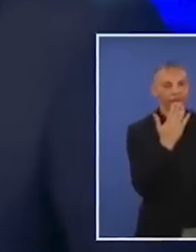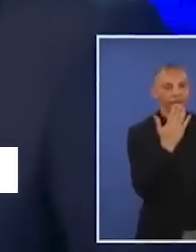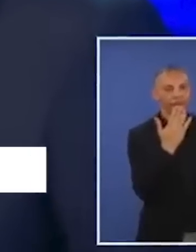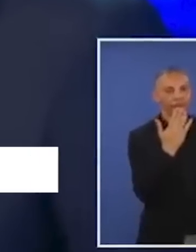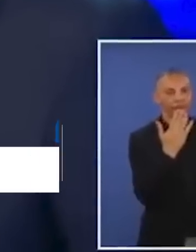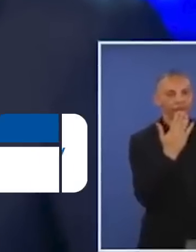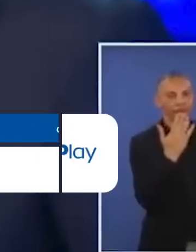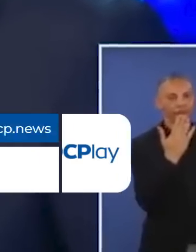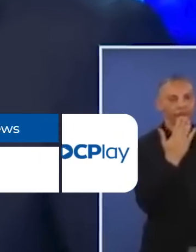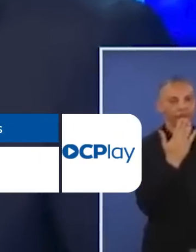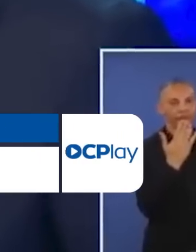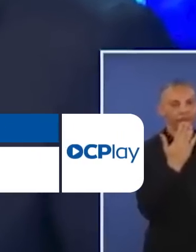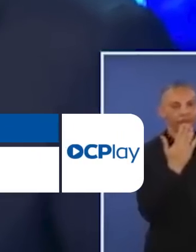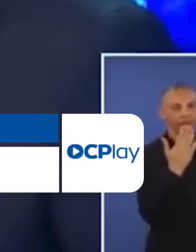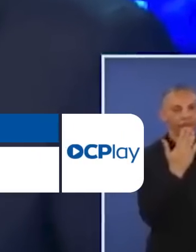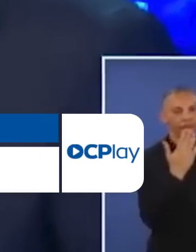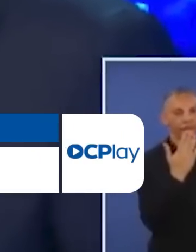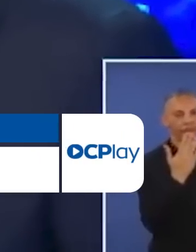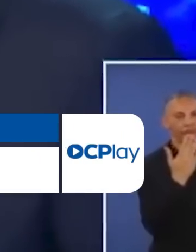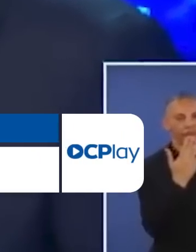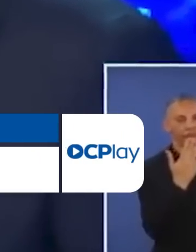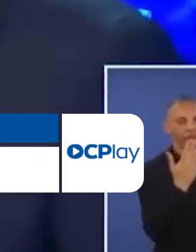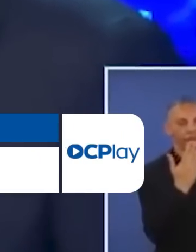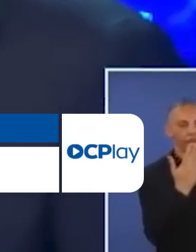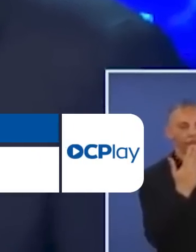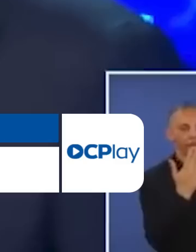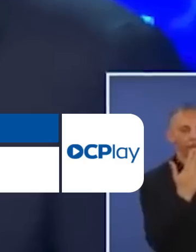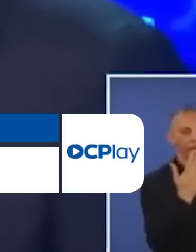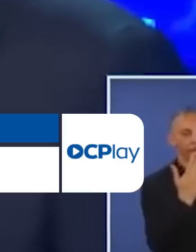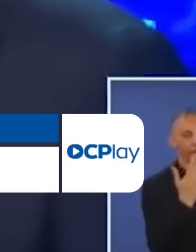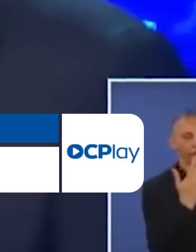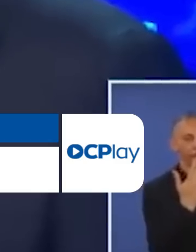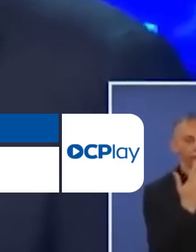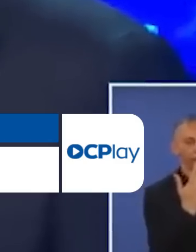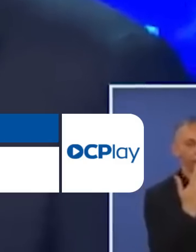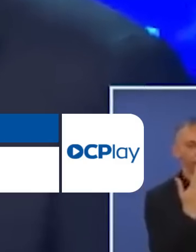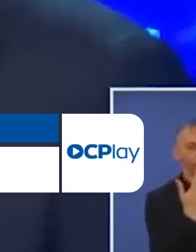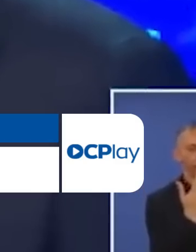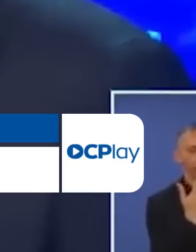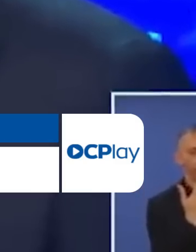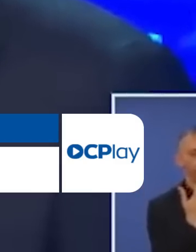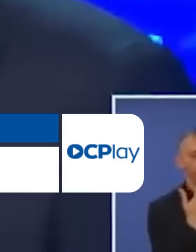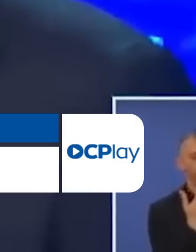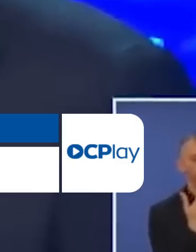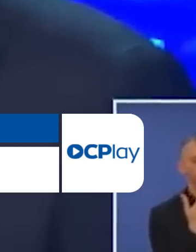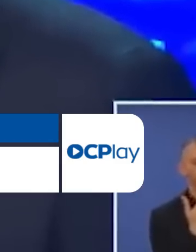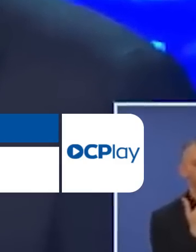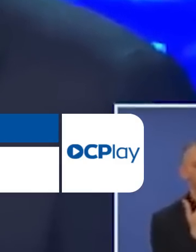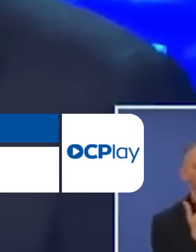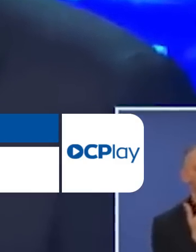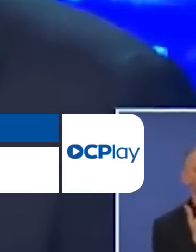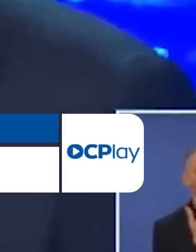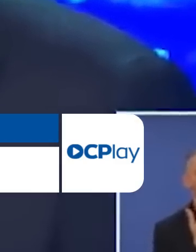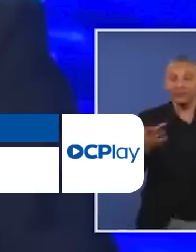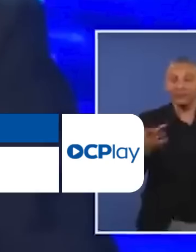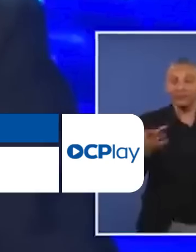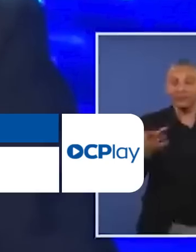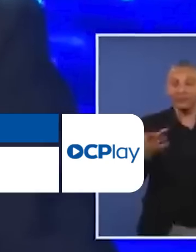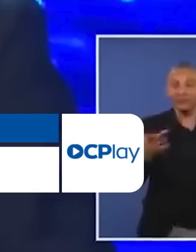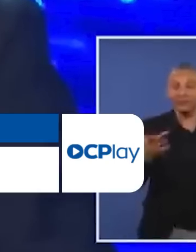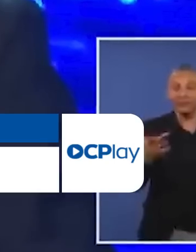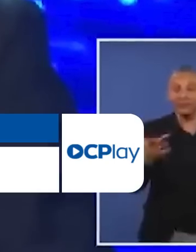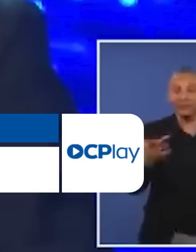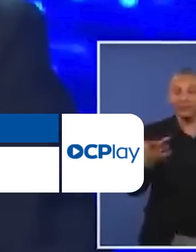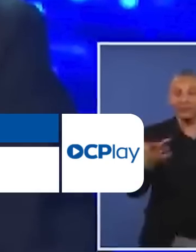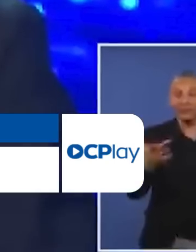O presidente Jair Bolsonaro chamou Luiz Inácio Lula da Silva de ex-presidiário no último bloco do debate promovido pela TV Bandeirantes no último domingo. Ele